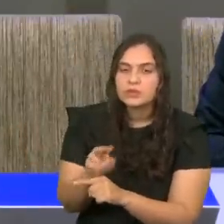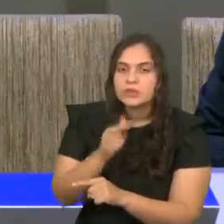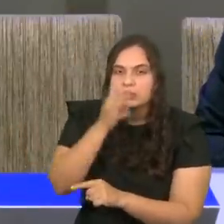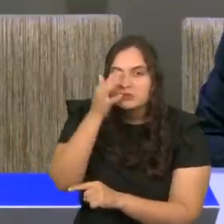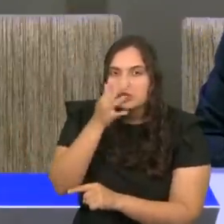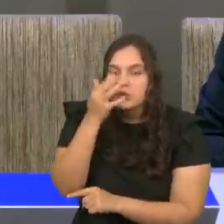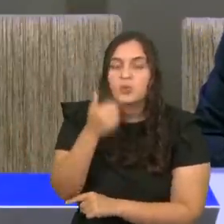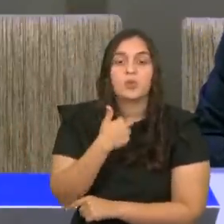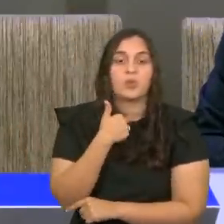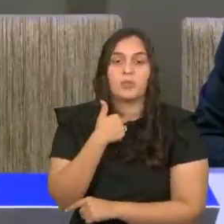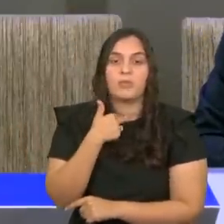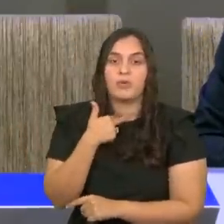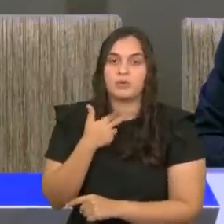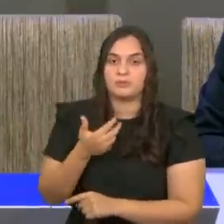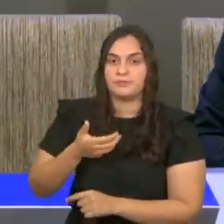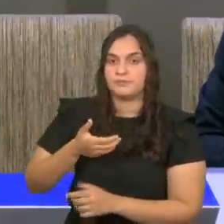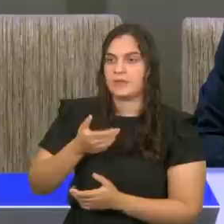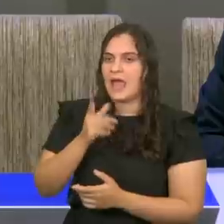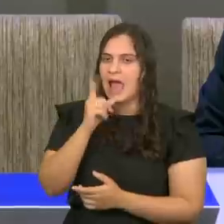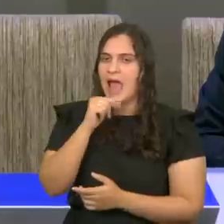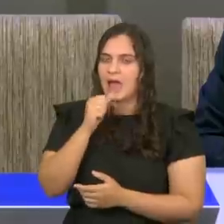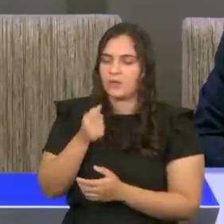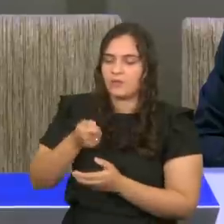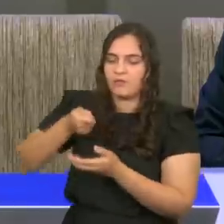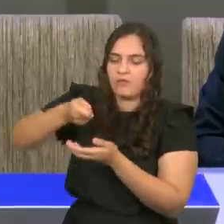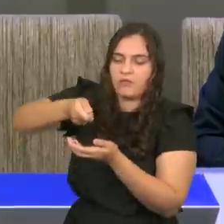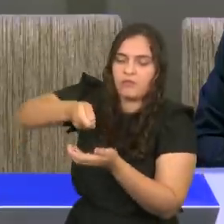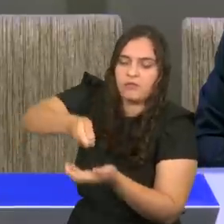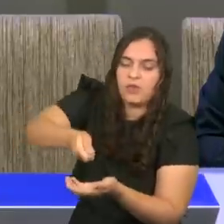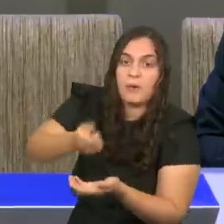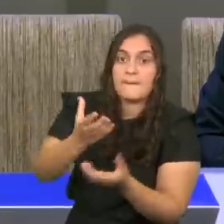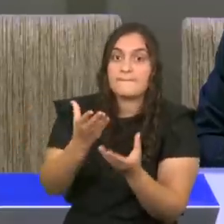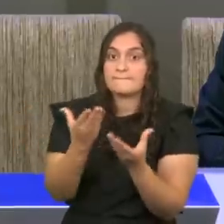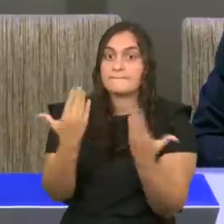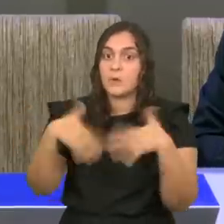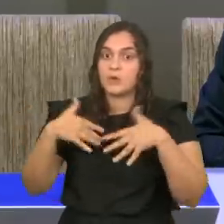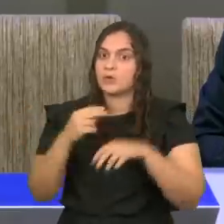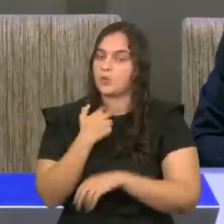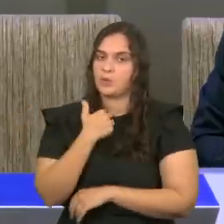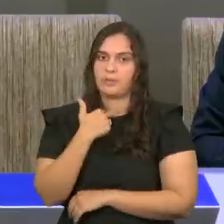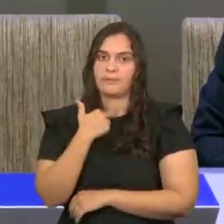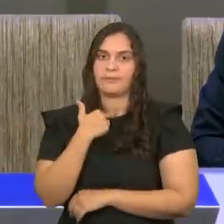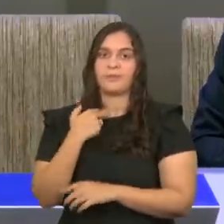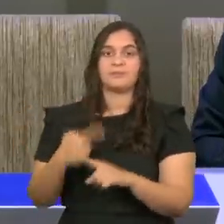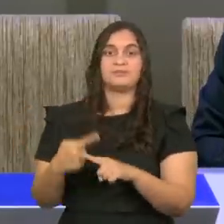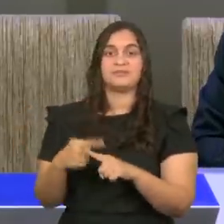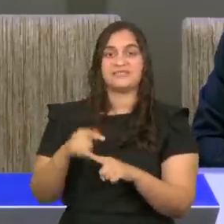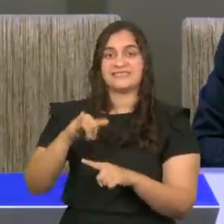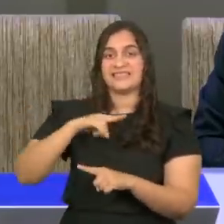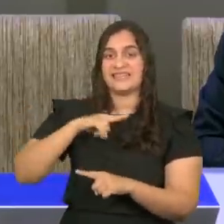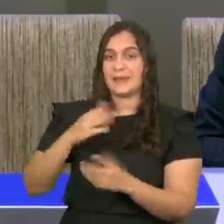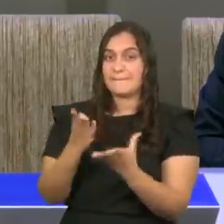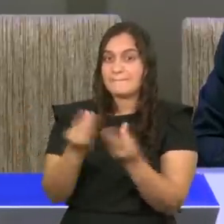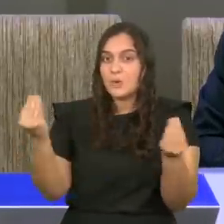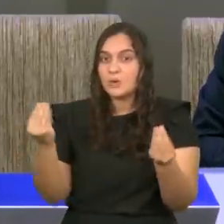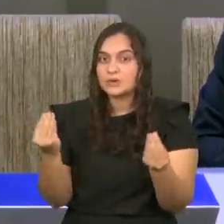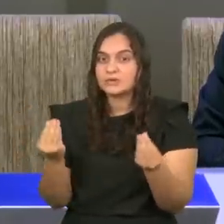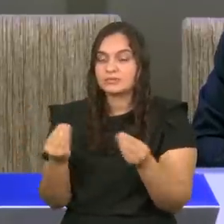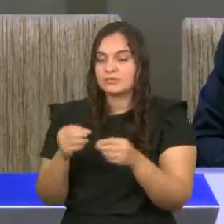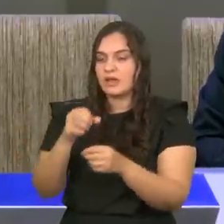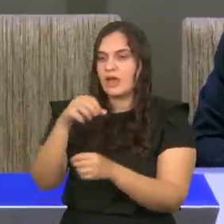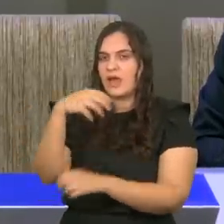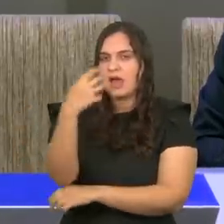excesso de água, no cultivo do lírio, o faz apodrecer, pelas raízes.